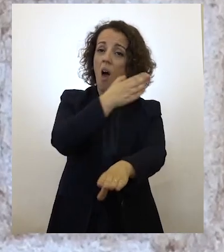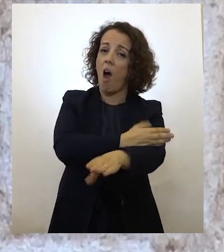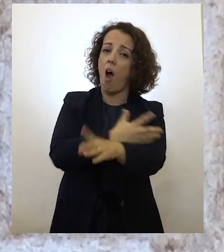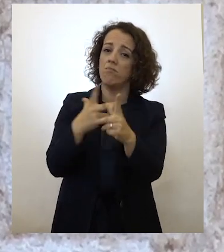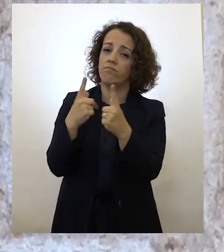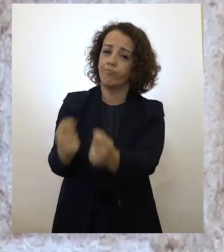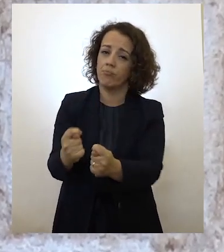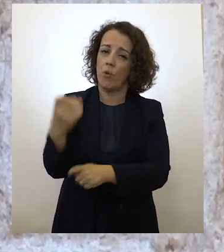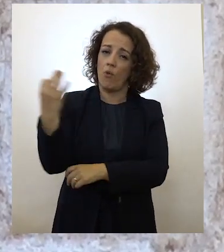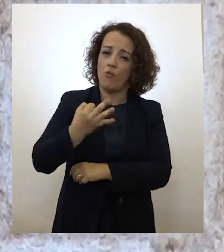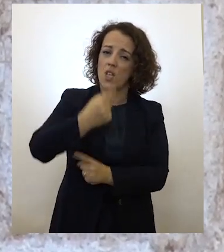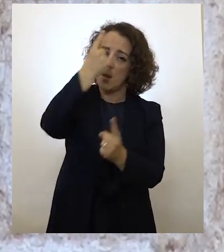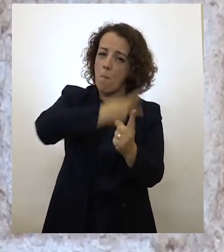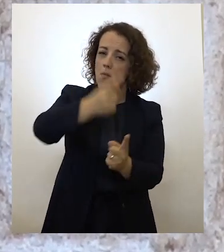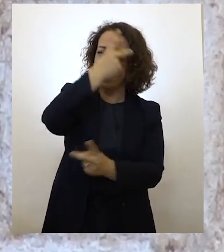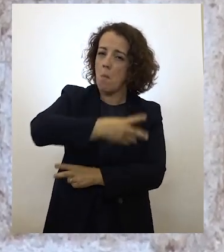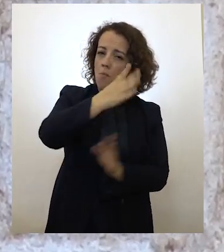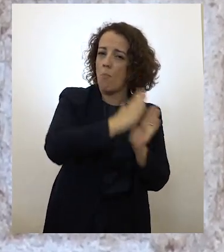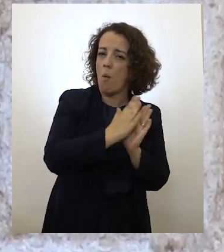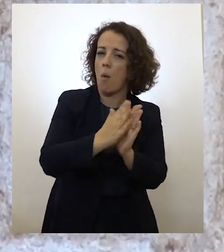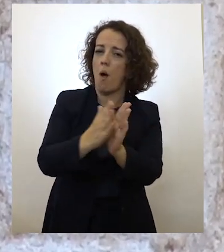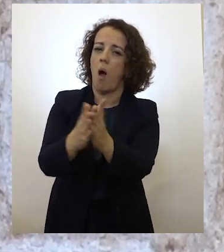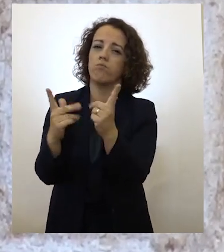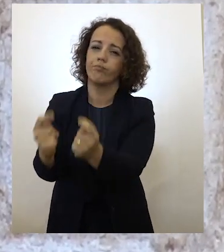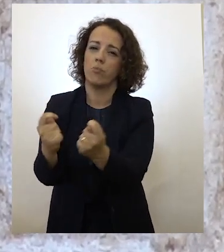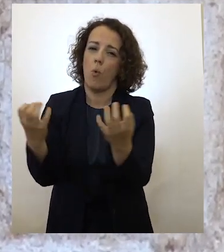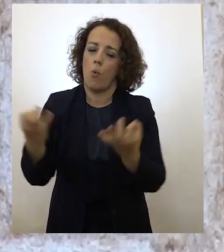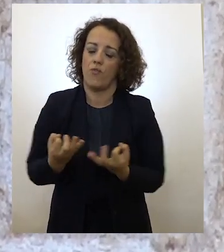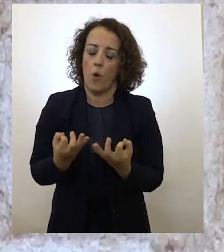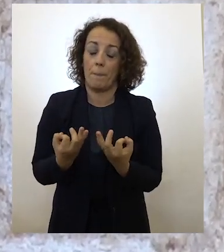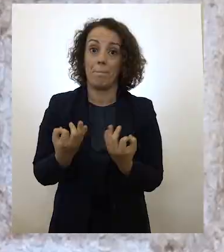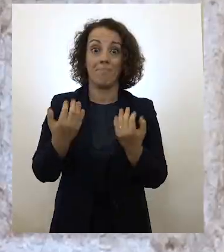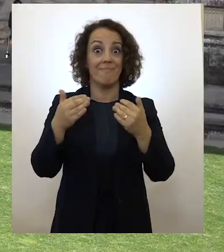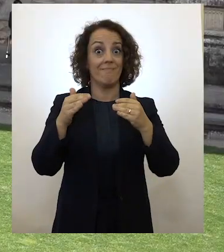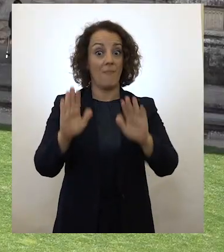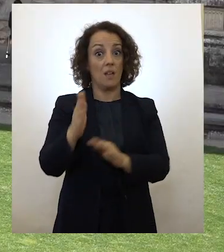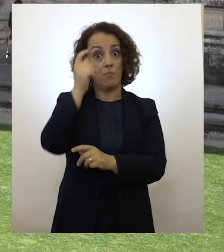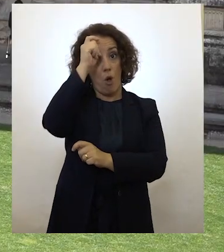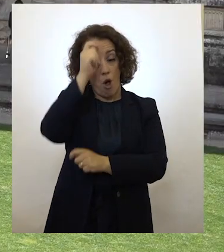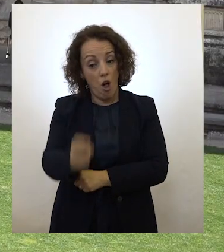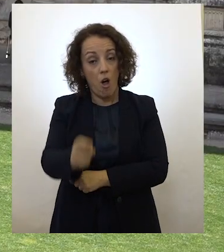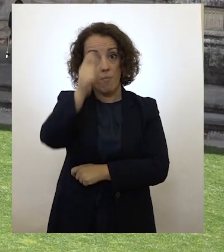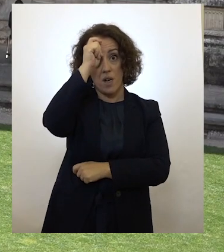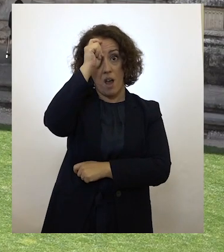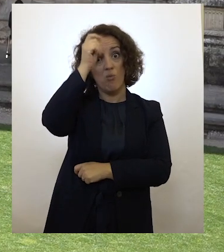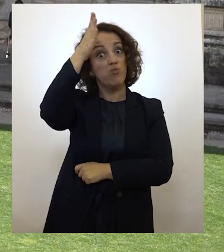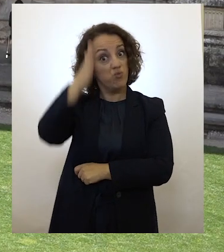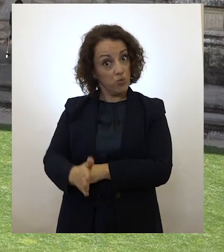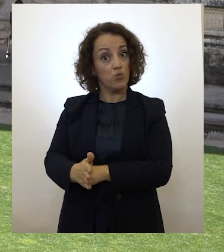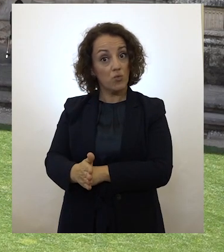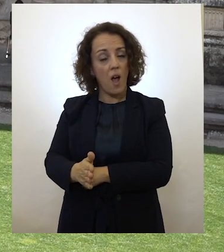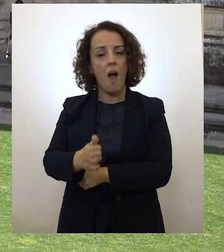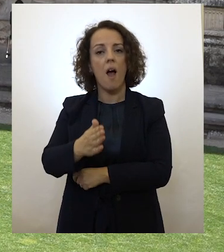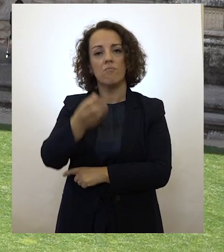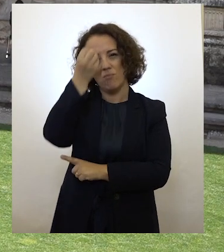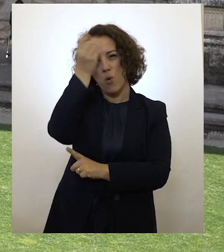privadas semana após semana. Mas só serão justas estas homenagens que não